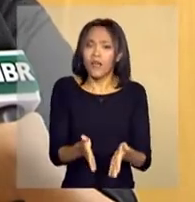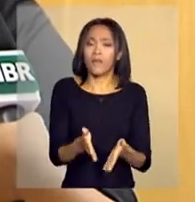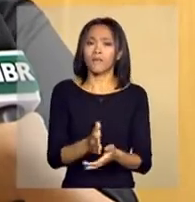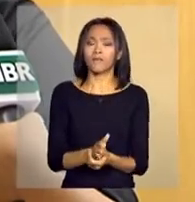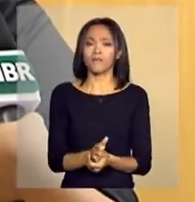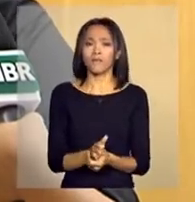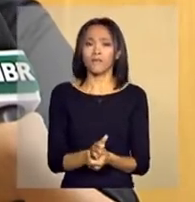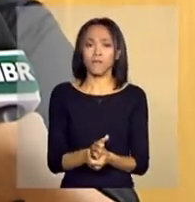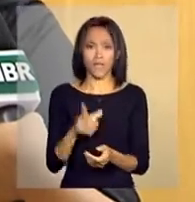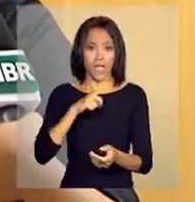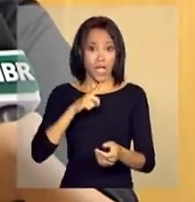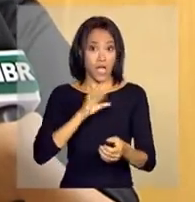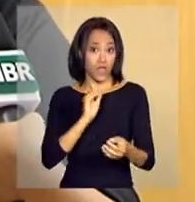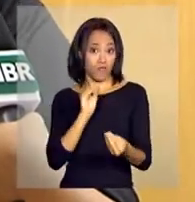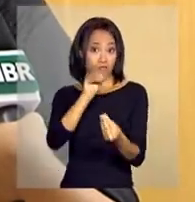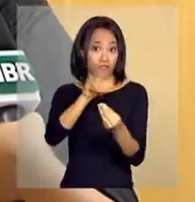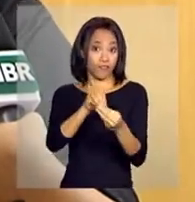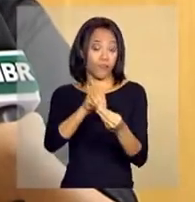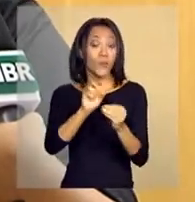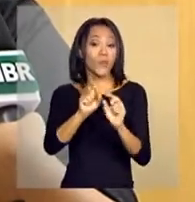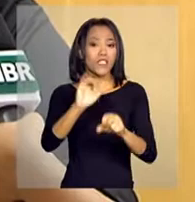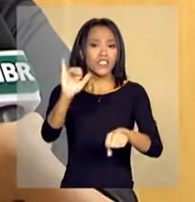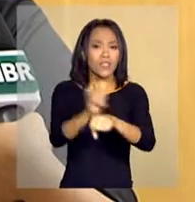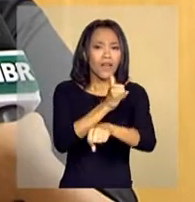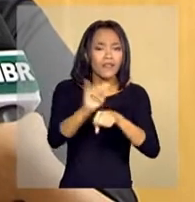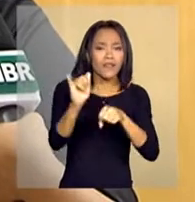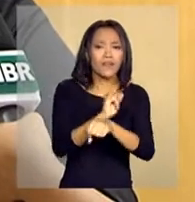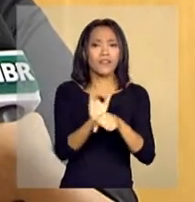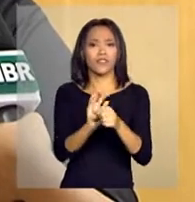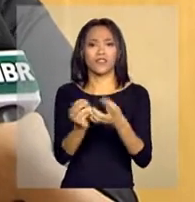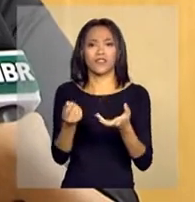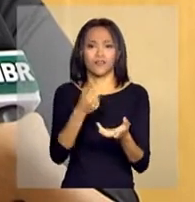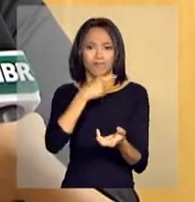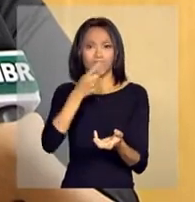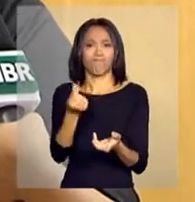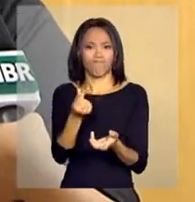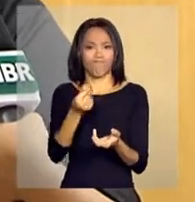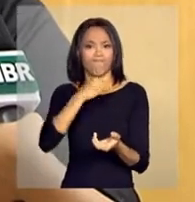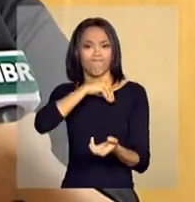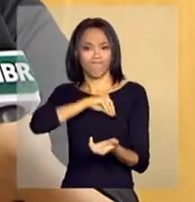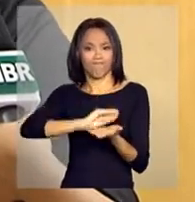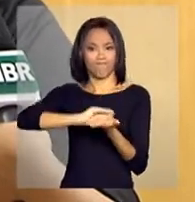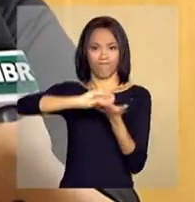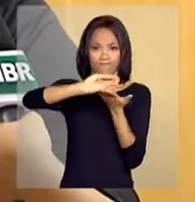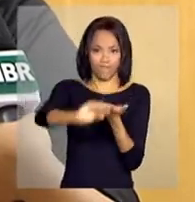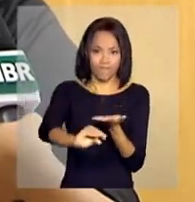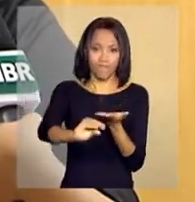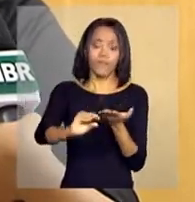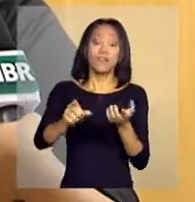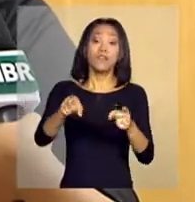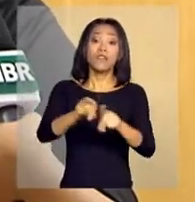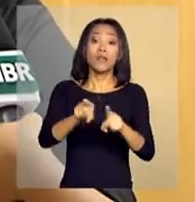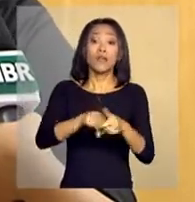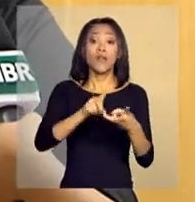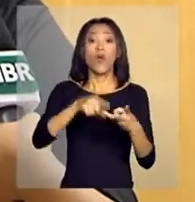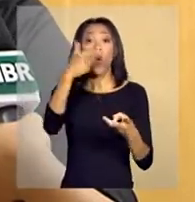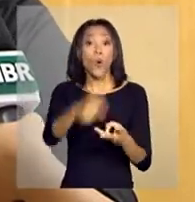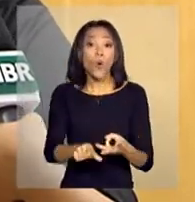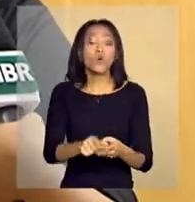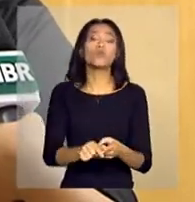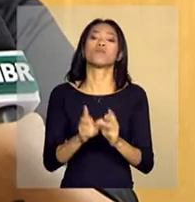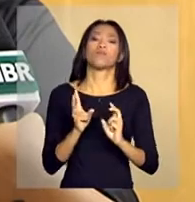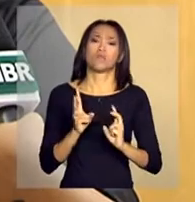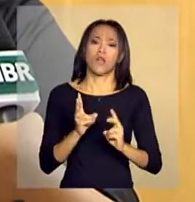vezes, à estratégia de transferência de renda nacional e também ao benefício de prestação